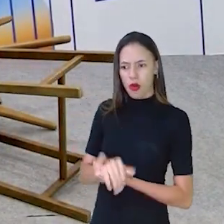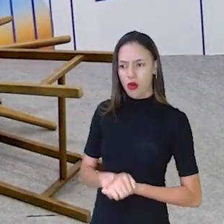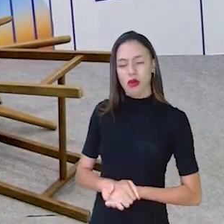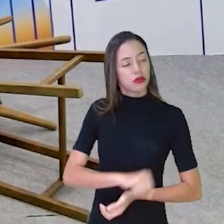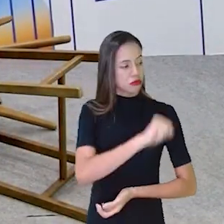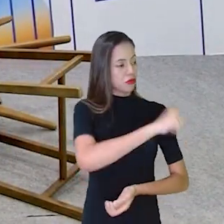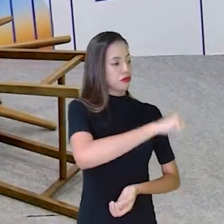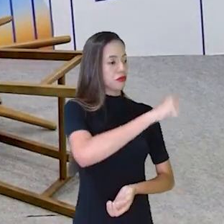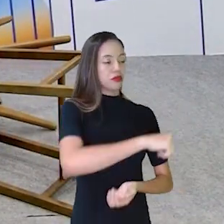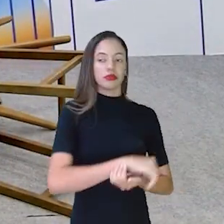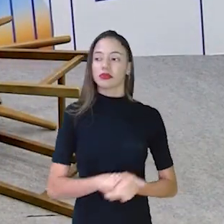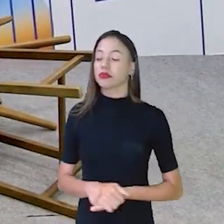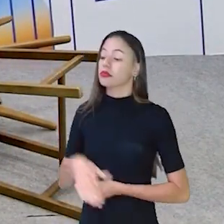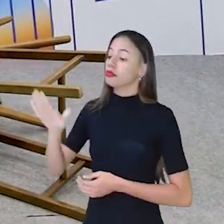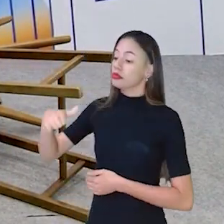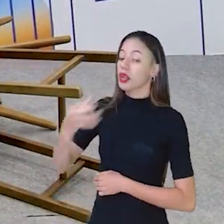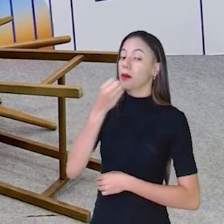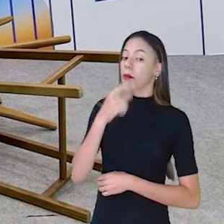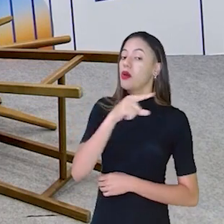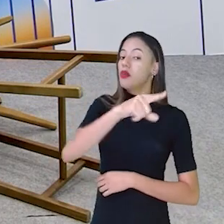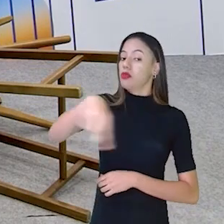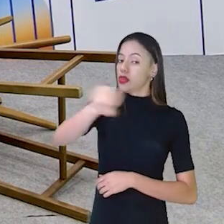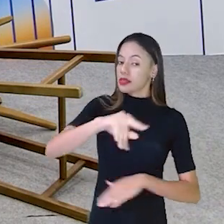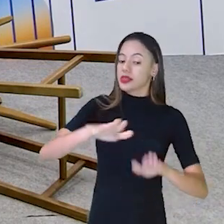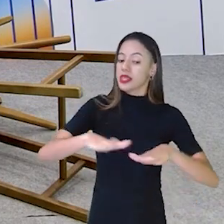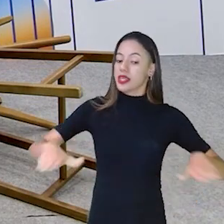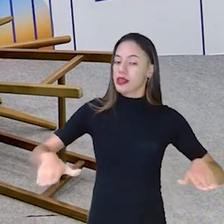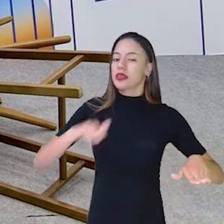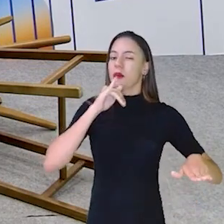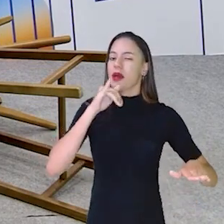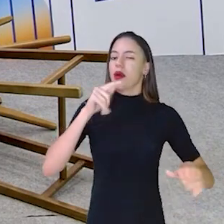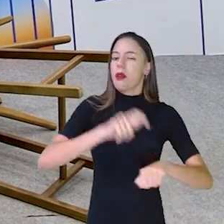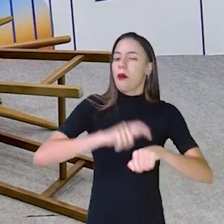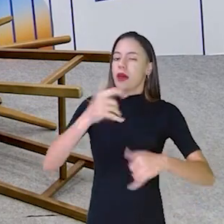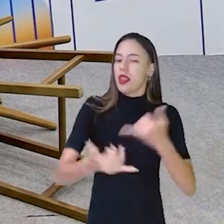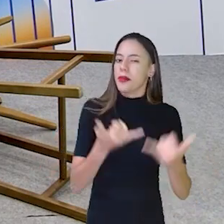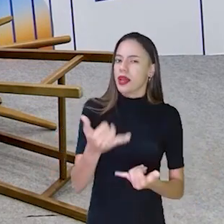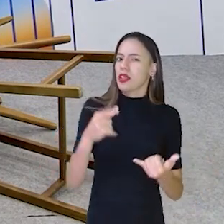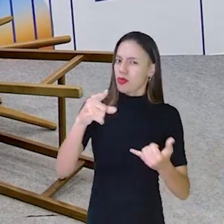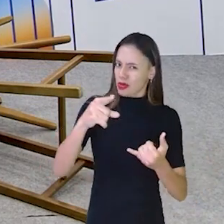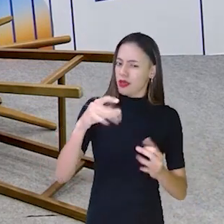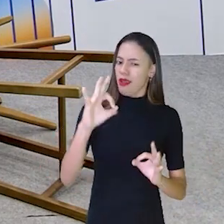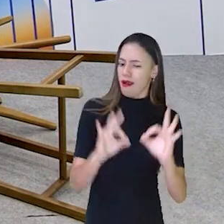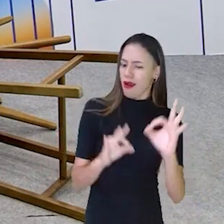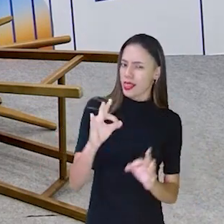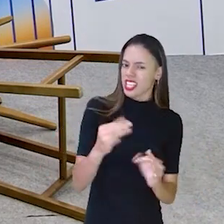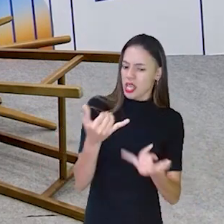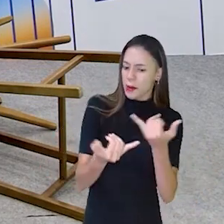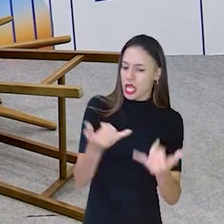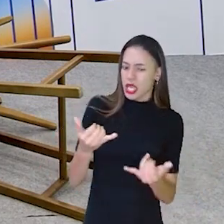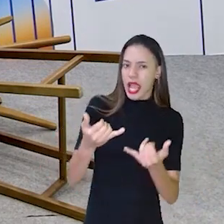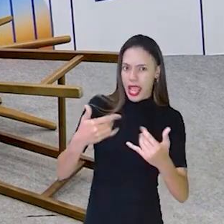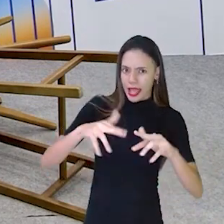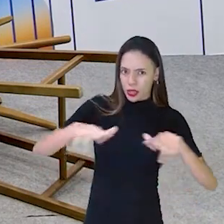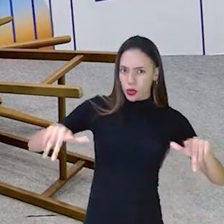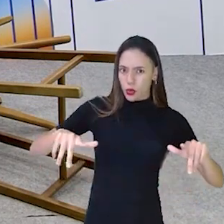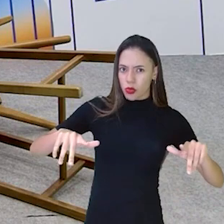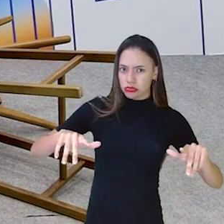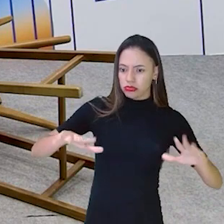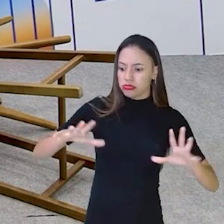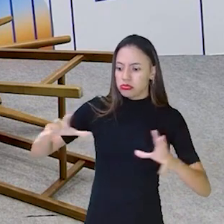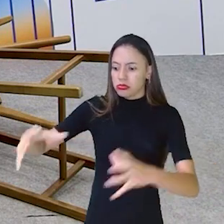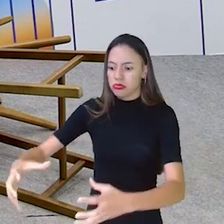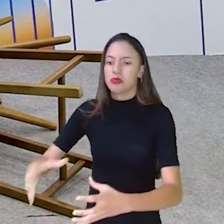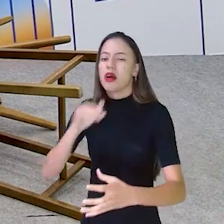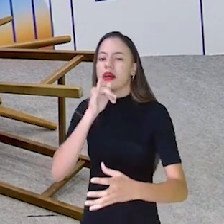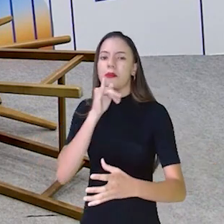A propósito, gente. É bom até saber se as crianças quando estão brincando arrumam as coisas. Colocam os brinquedos nos lugares certos. Exato. Dentro do